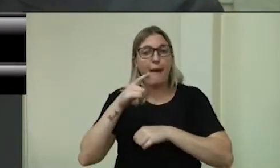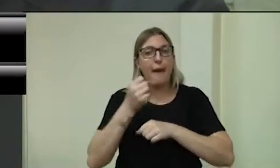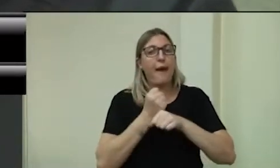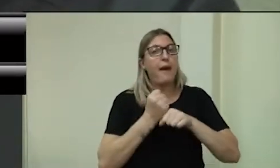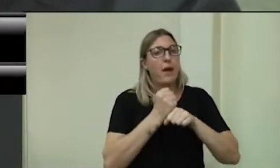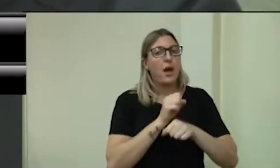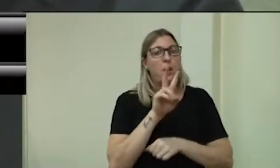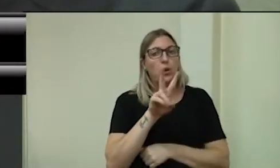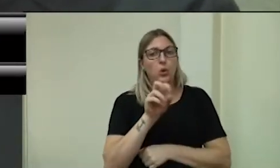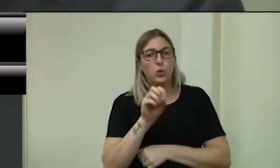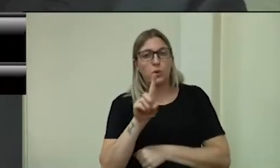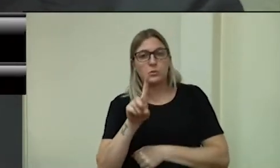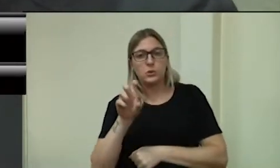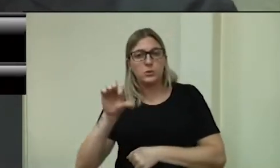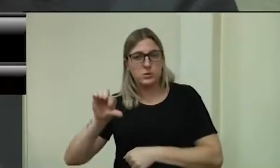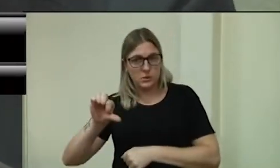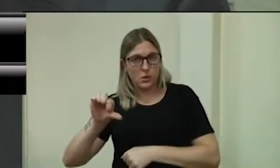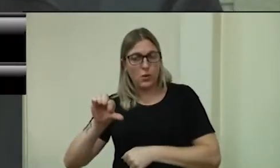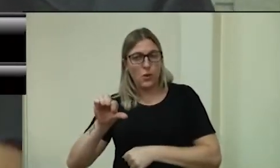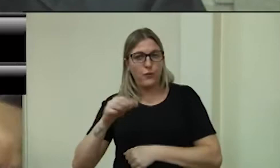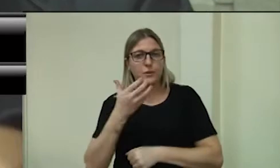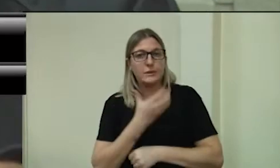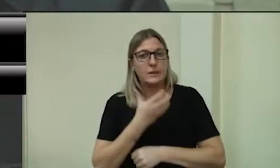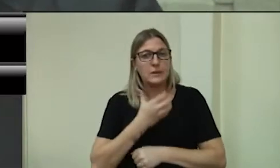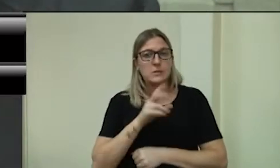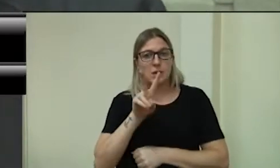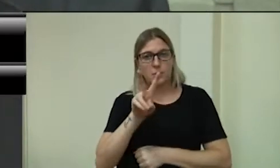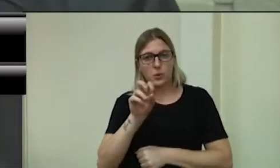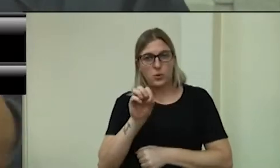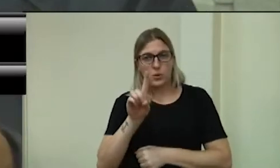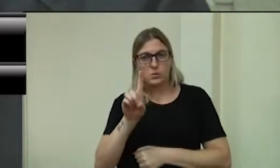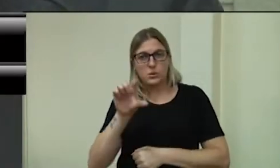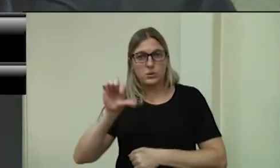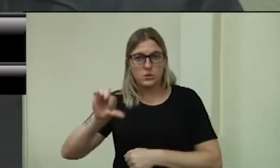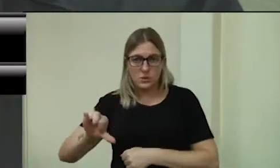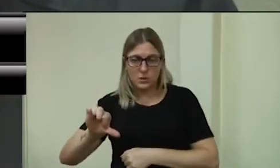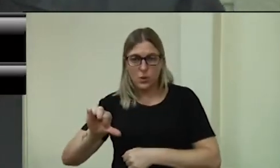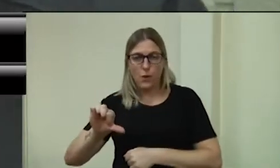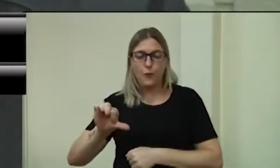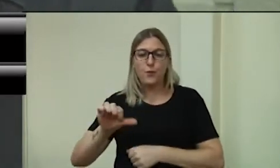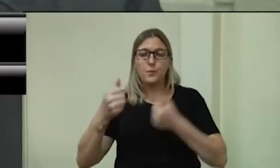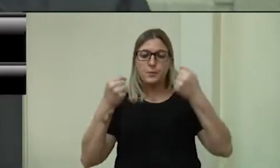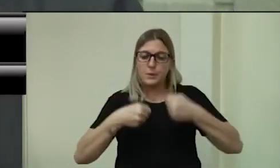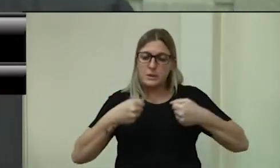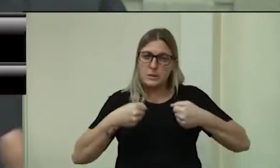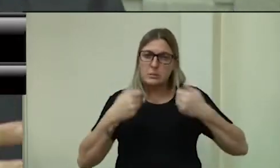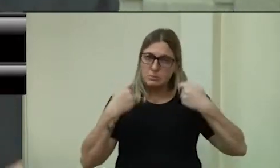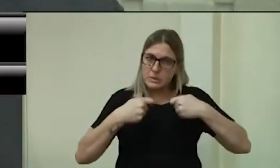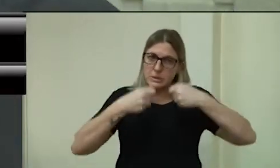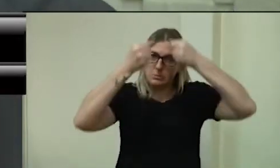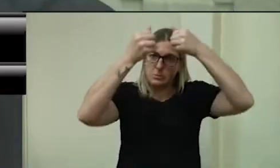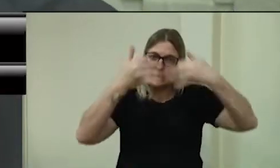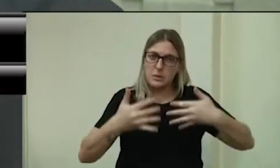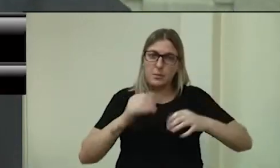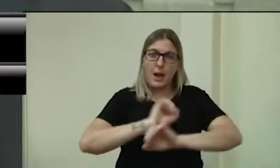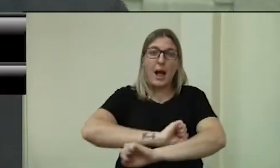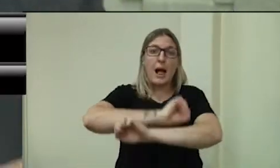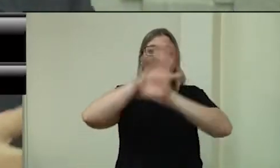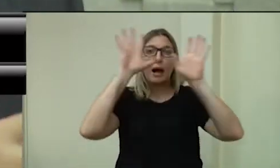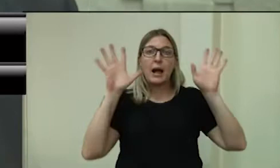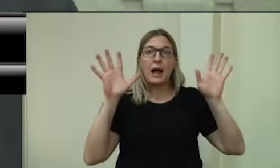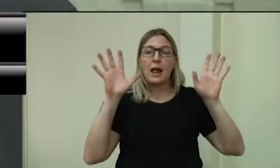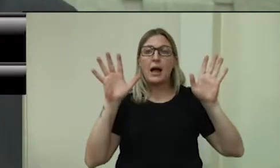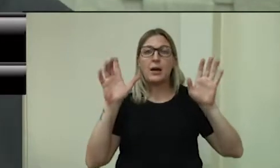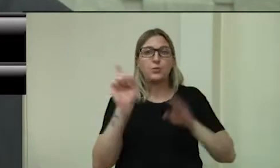dezembro de 2019. Aqui, a gente tem que deixar muito claro para toda a comunidade que nos assiste que não é do exercício de 2020,